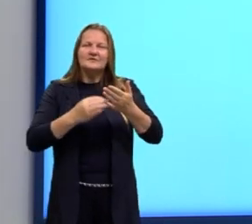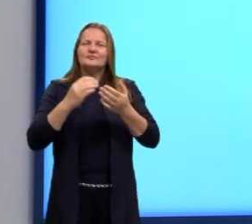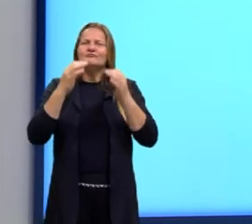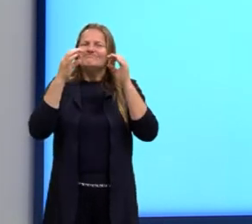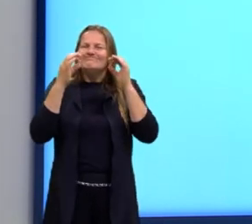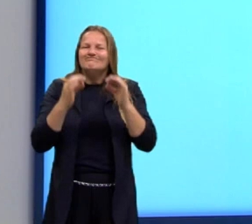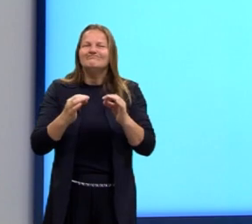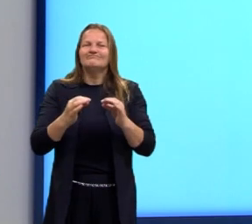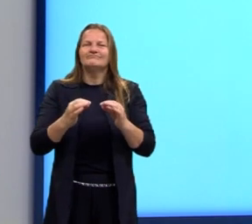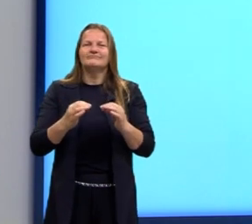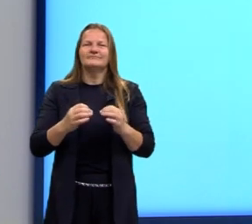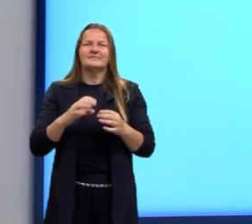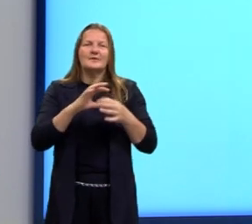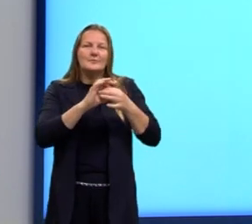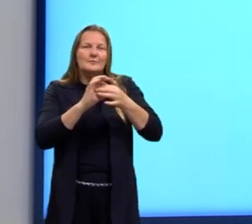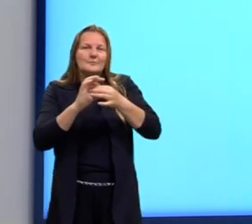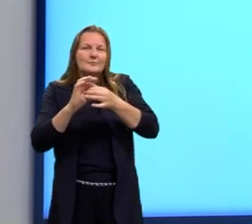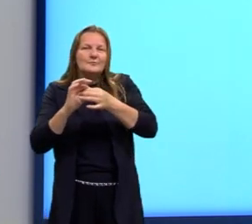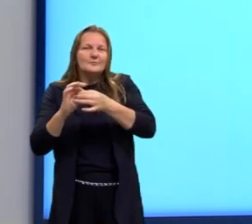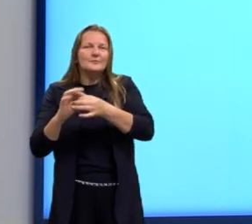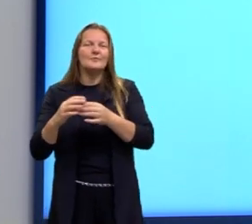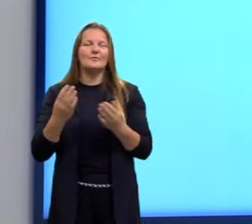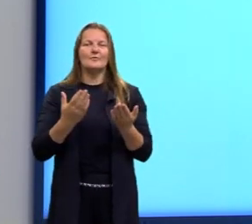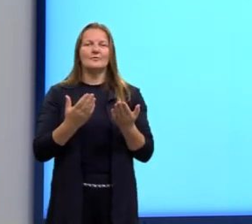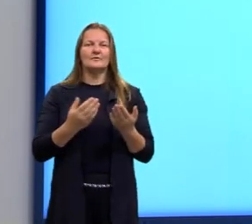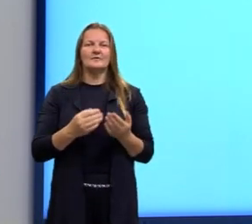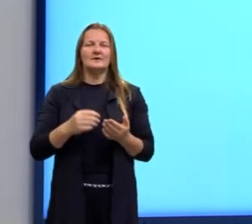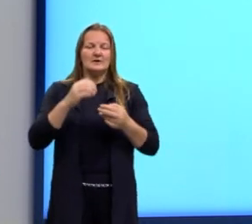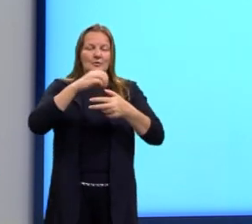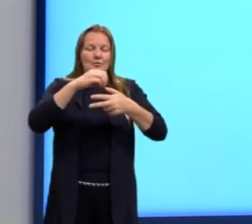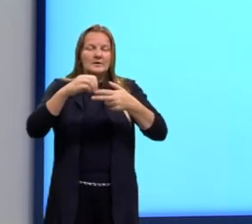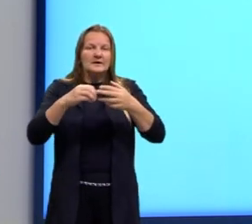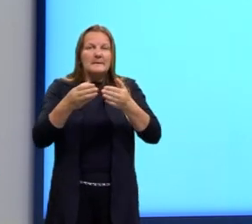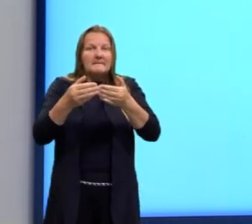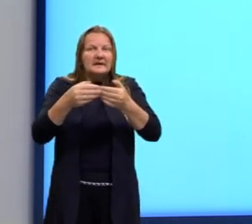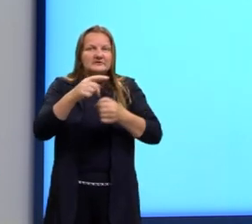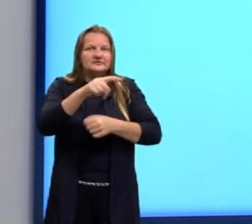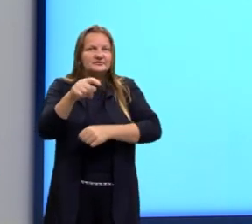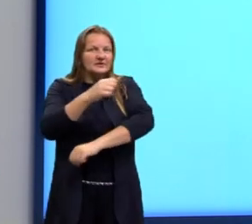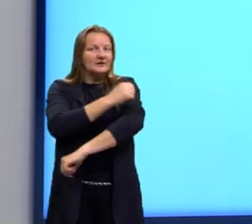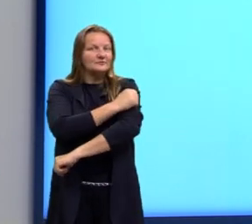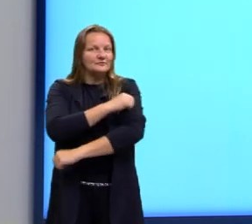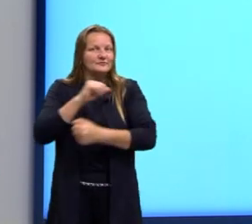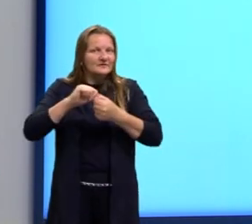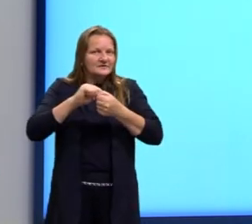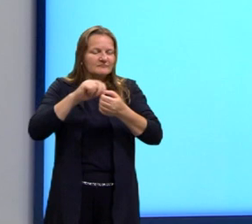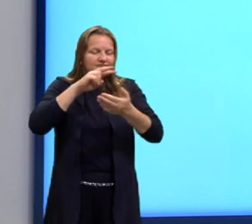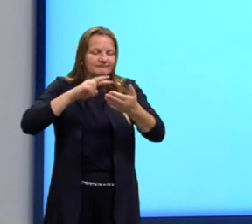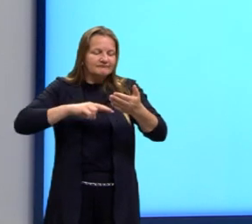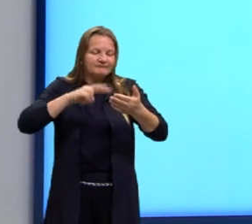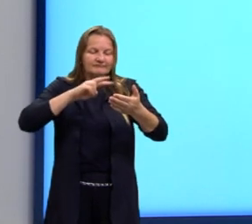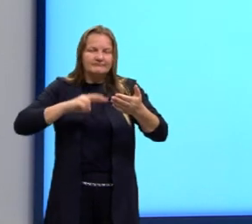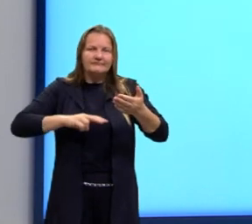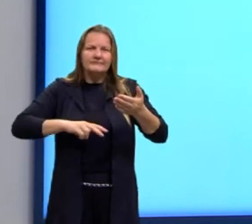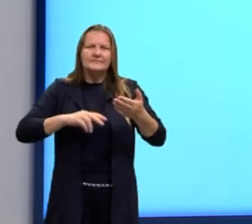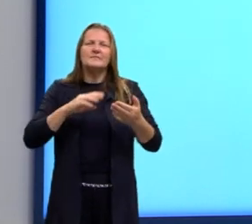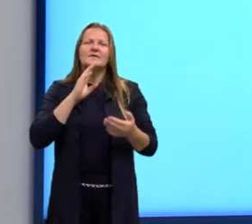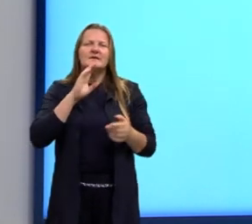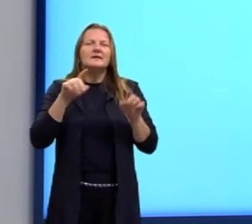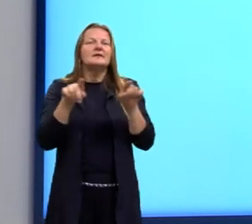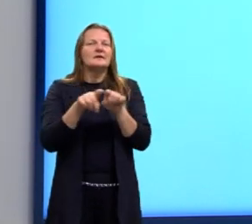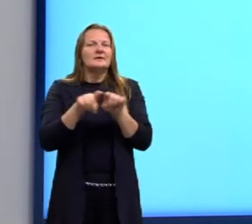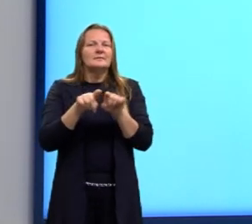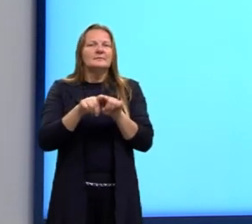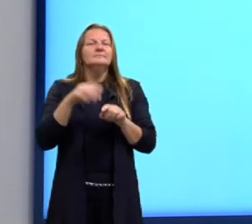textual, que é o que o Enem está pedindo para o aluno, você precisa também